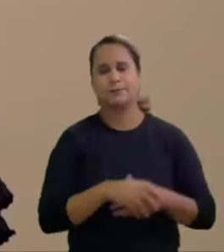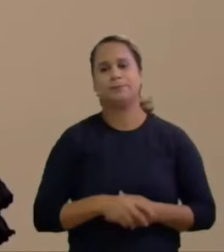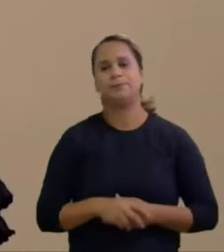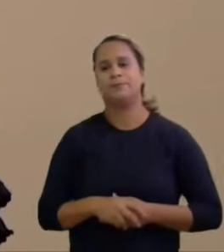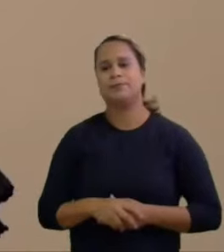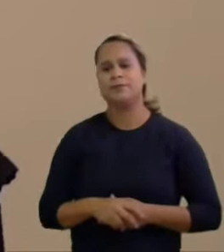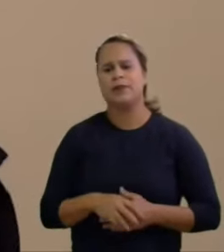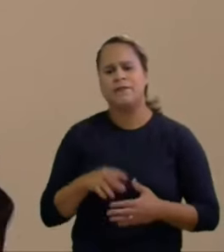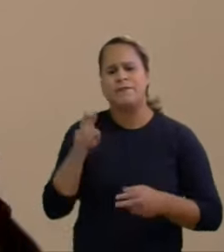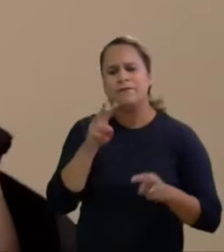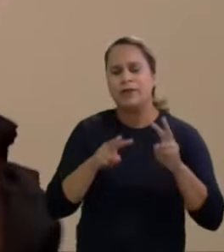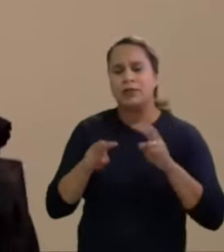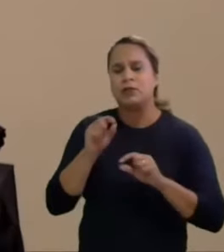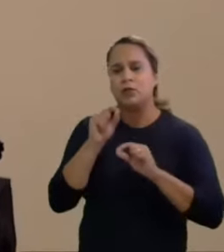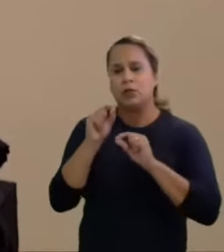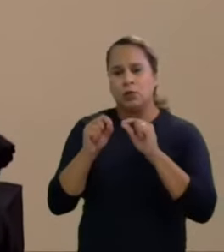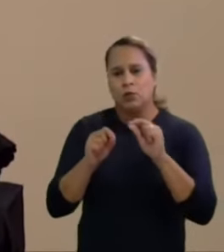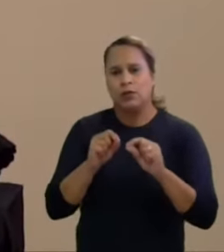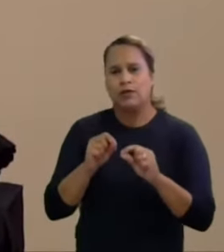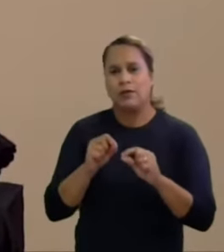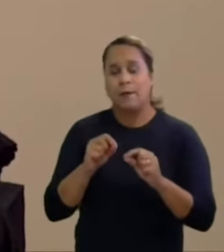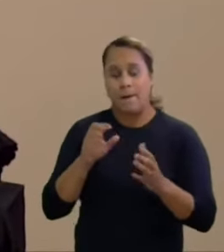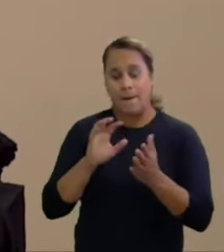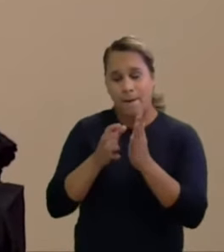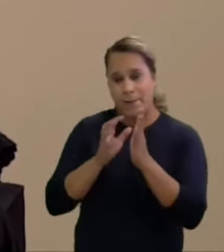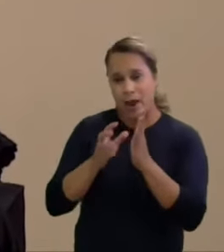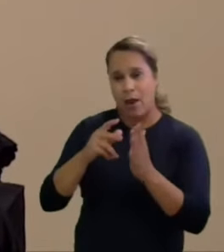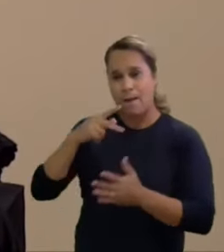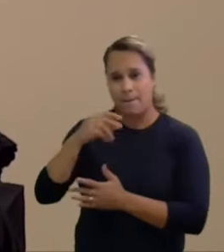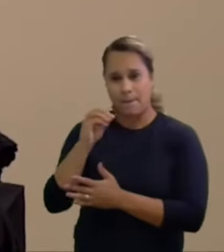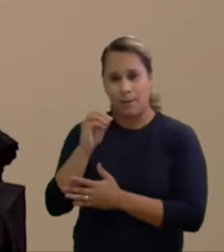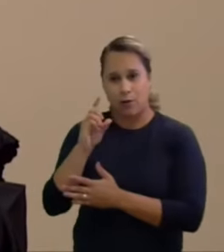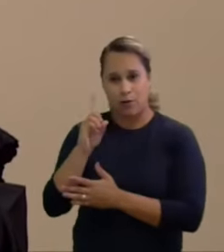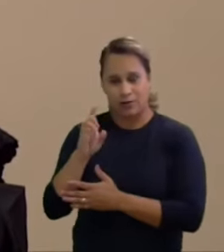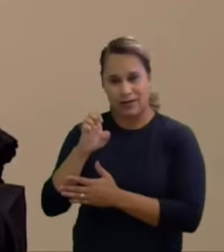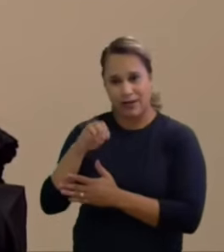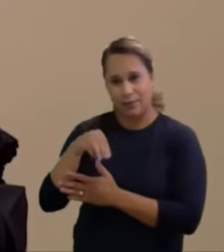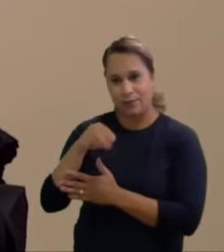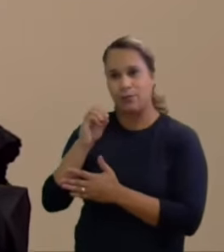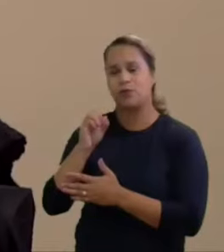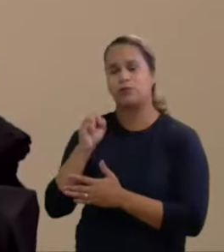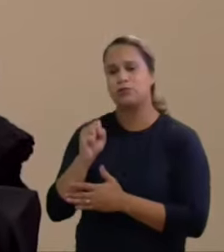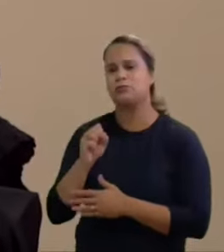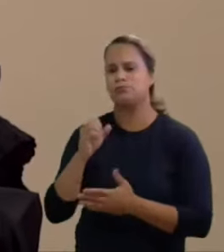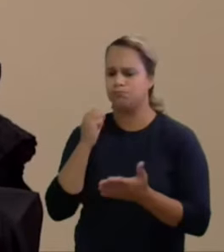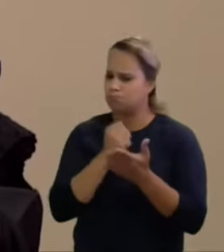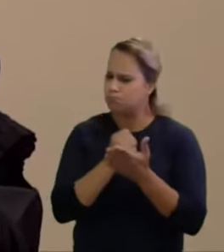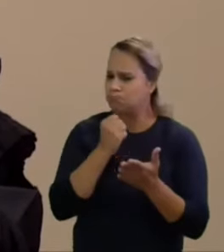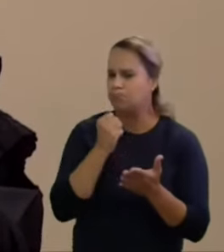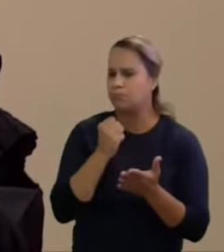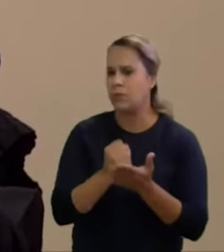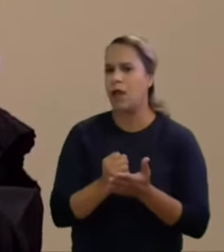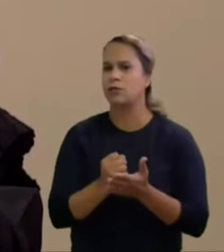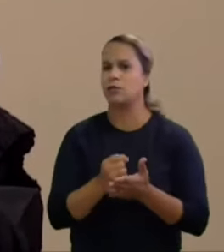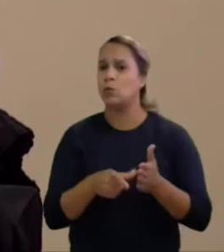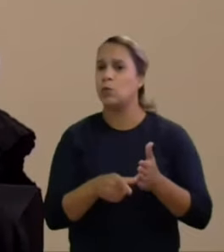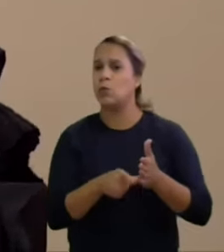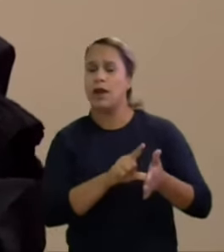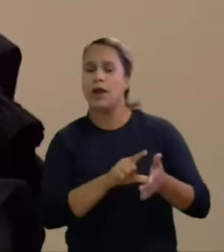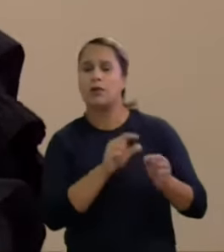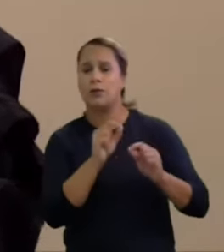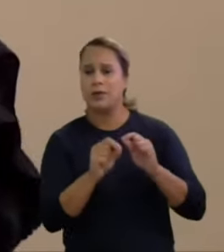verifica-se que o Podemos firmou lá um contrato preliminar em 2022 por meio do qual ajustaram um compromisso de